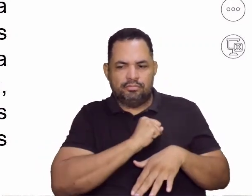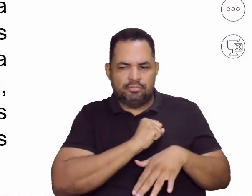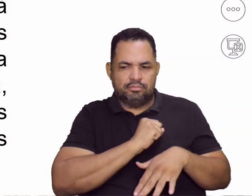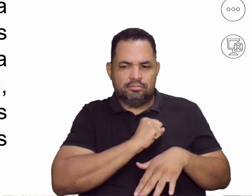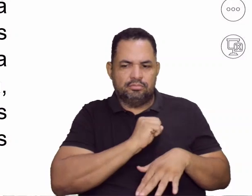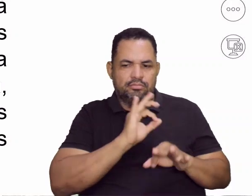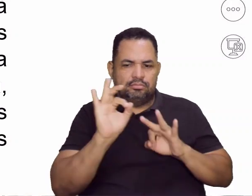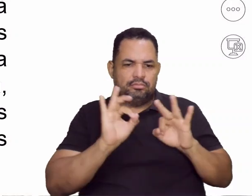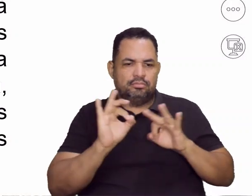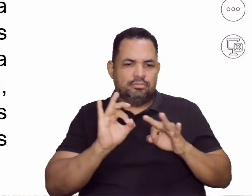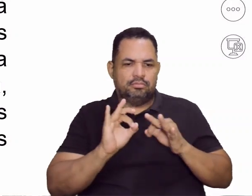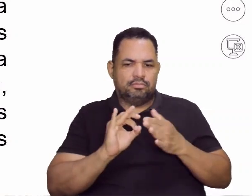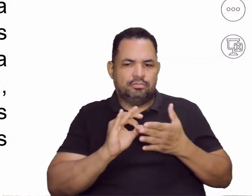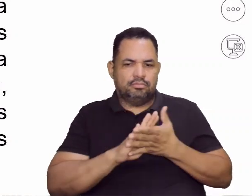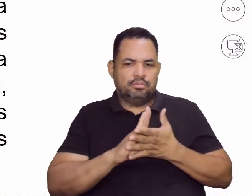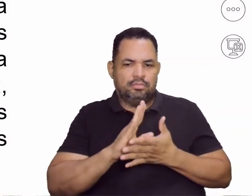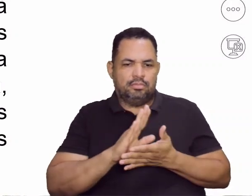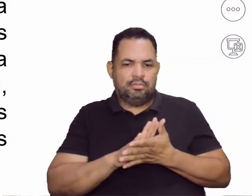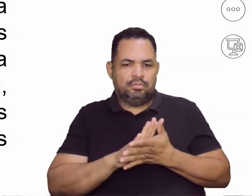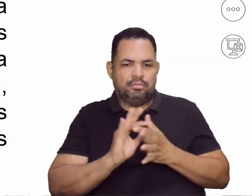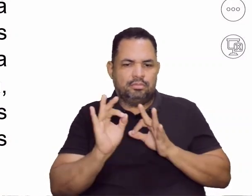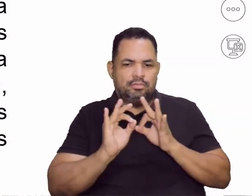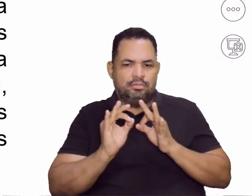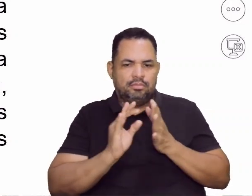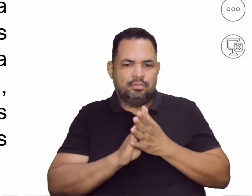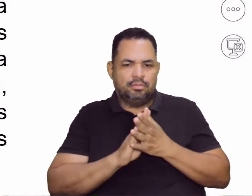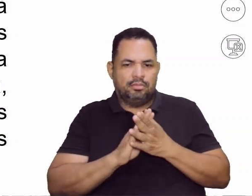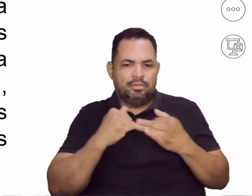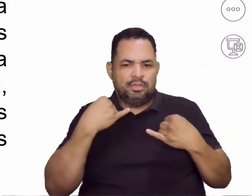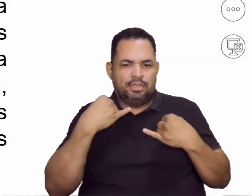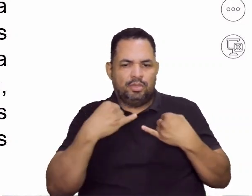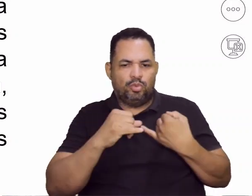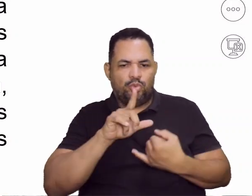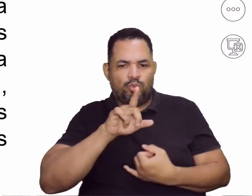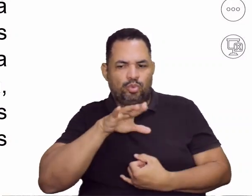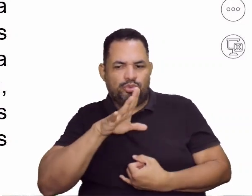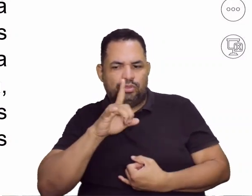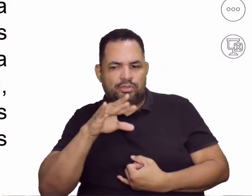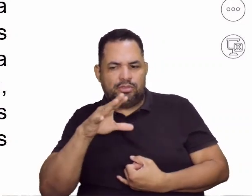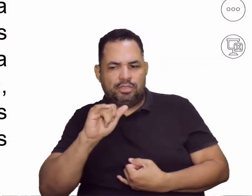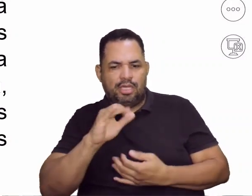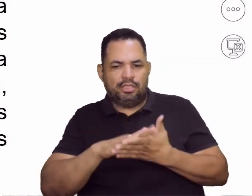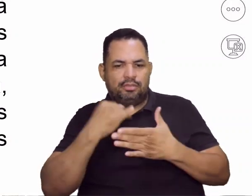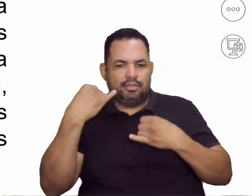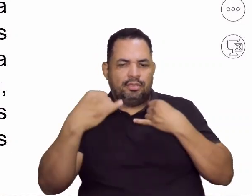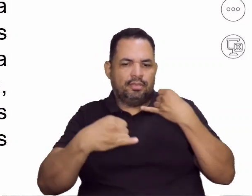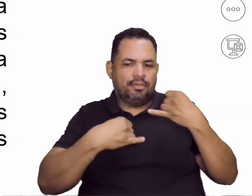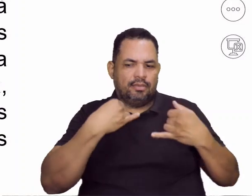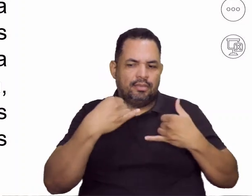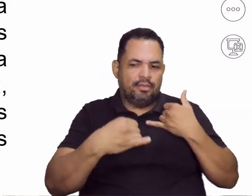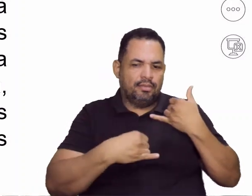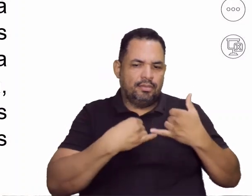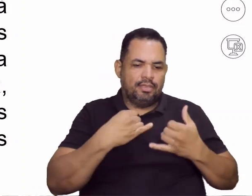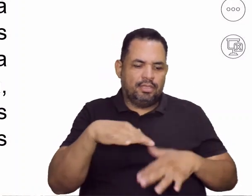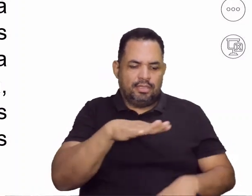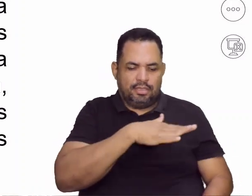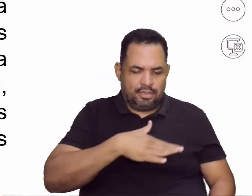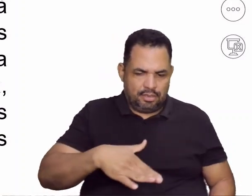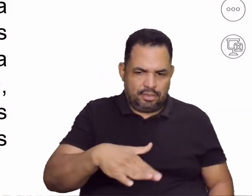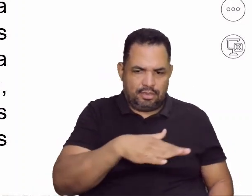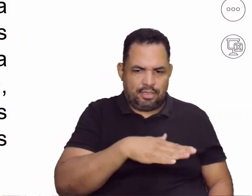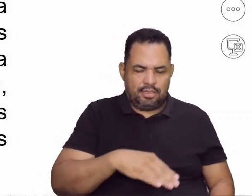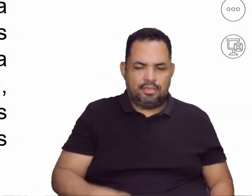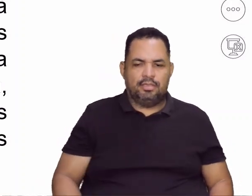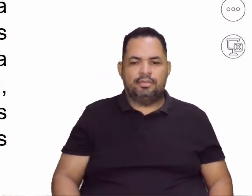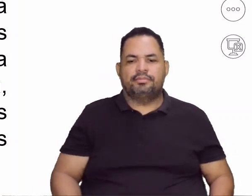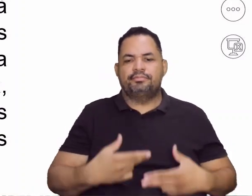rápidos. Esse ludus vem aí de ludicidade, de diversão, de recreação, de